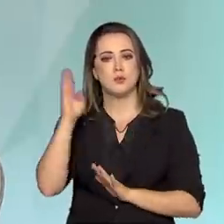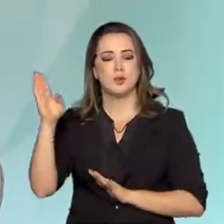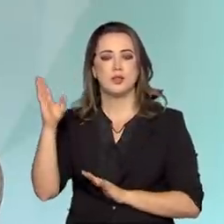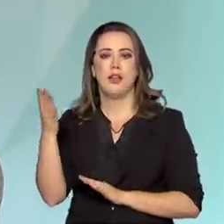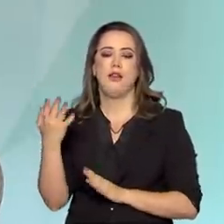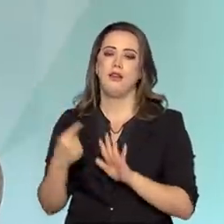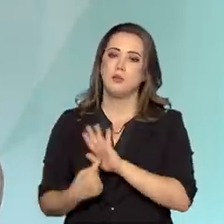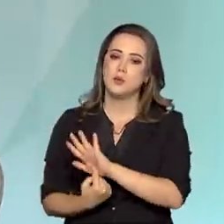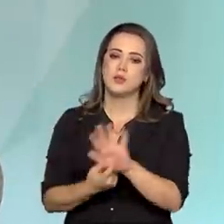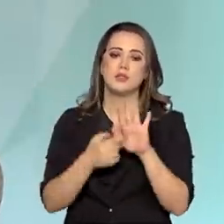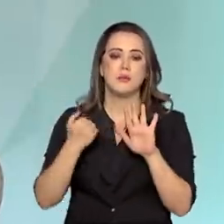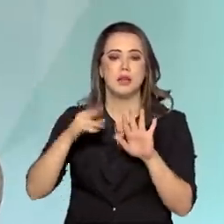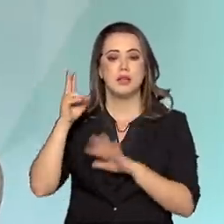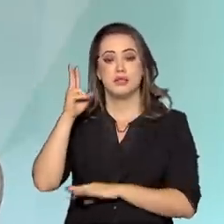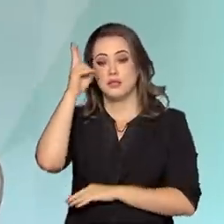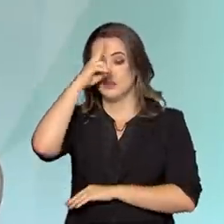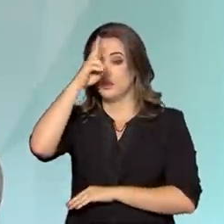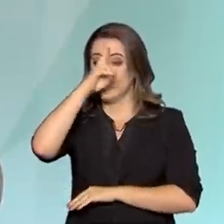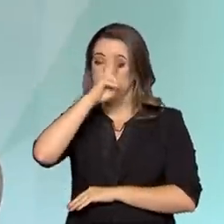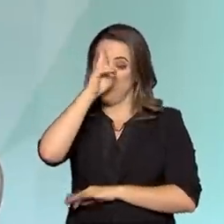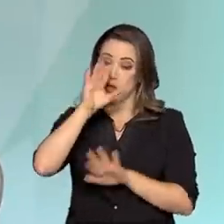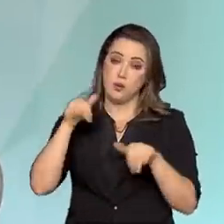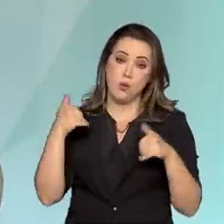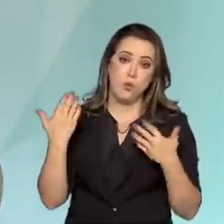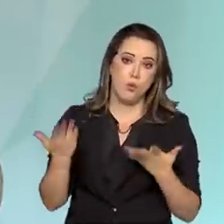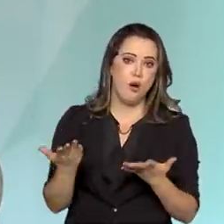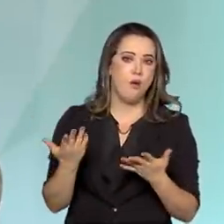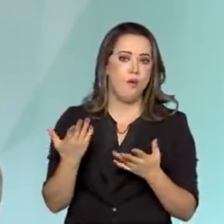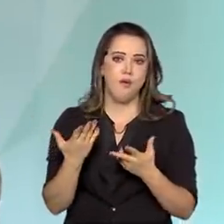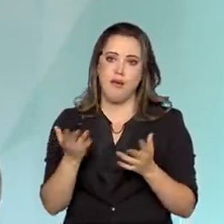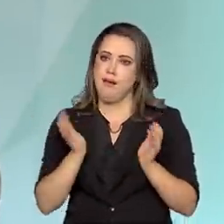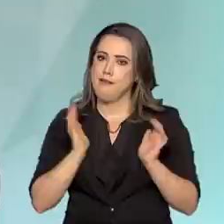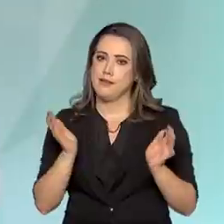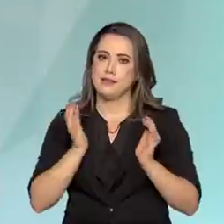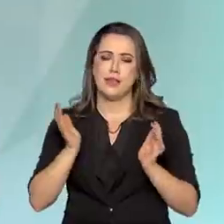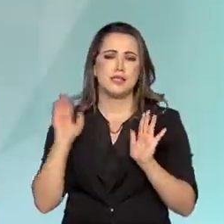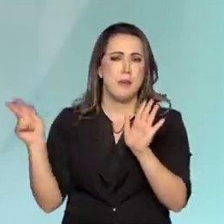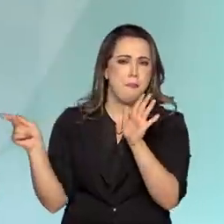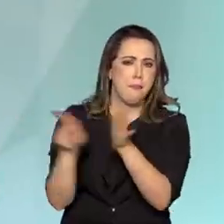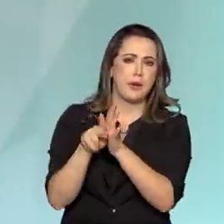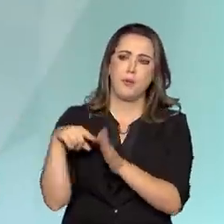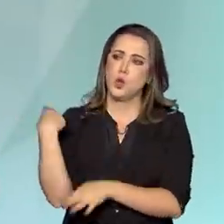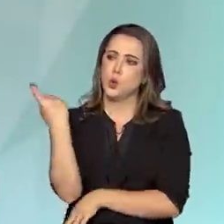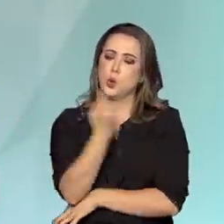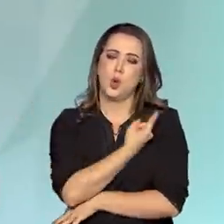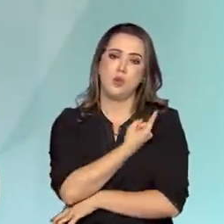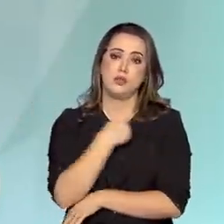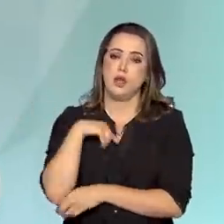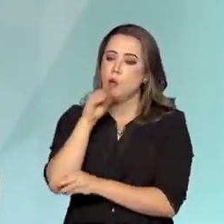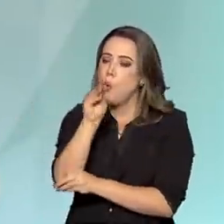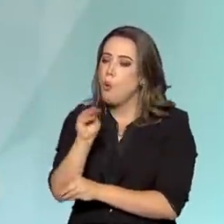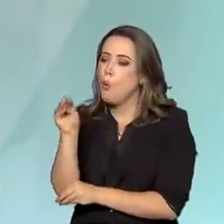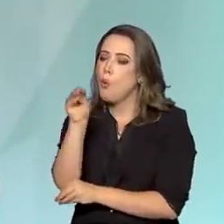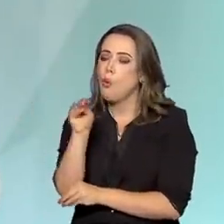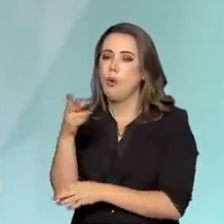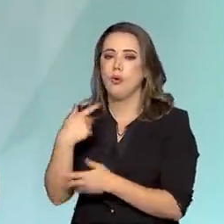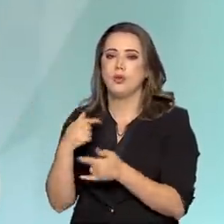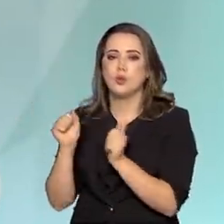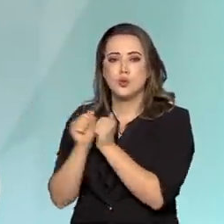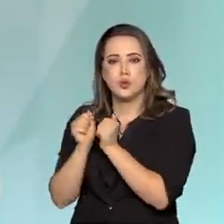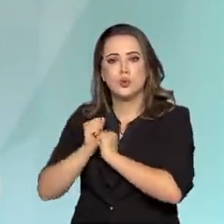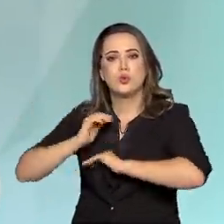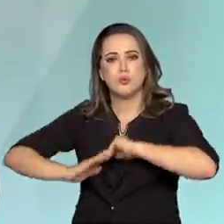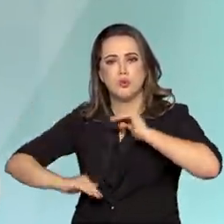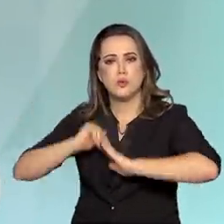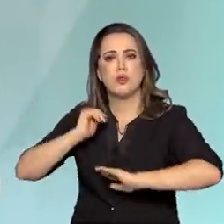público e contar mais o que é, qual que é esse tesouro que, no fundo, é patrimônio de todos nós. Eu sou um zelador, os bibliotecários, os